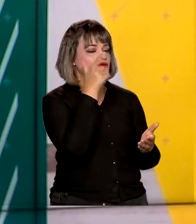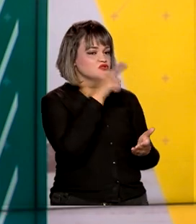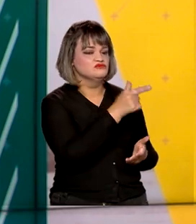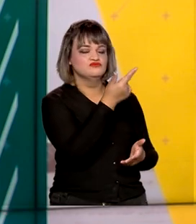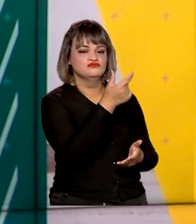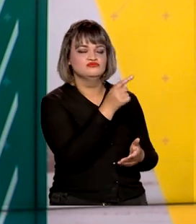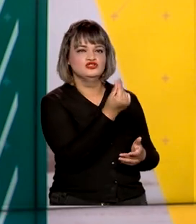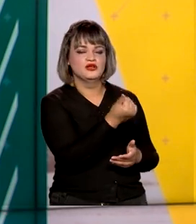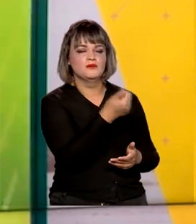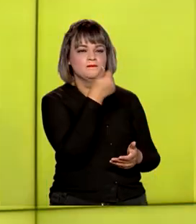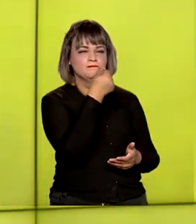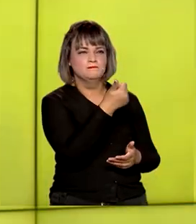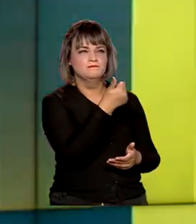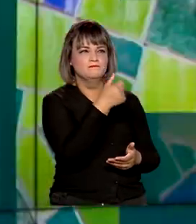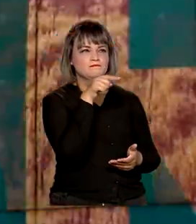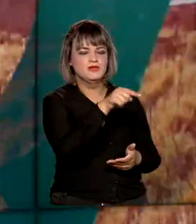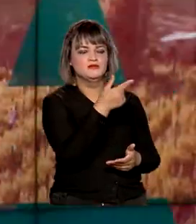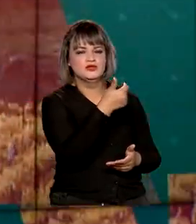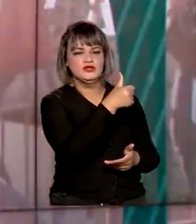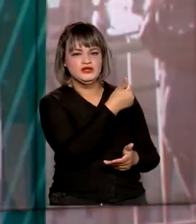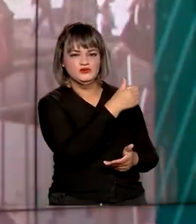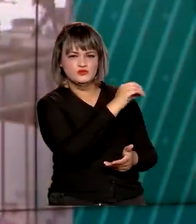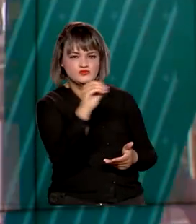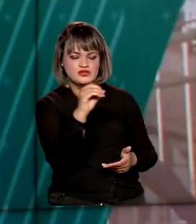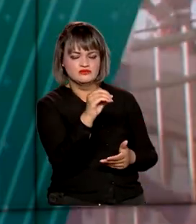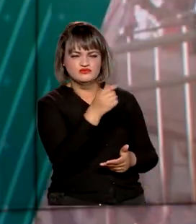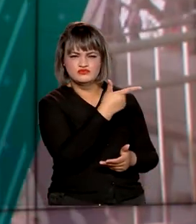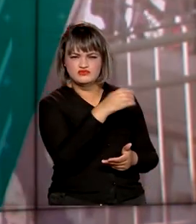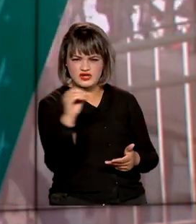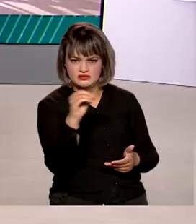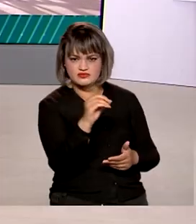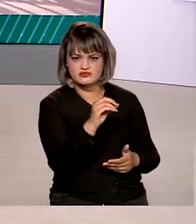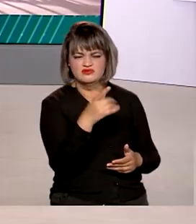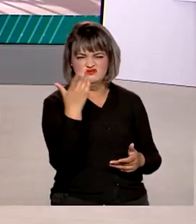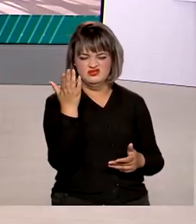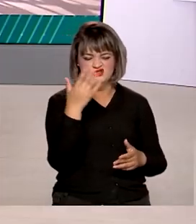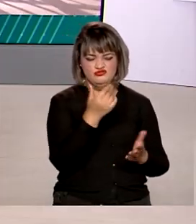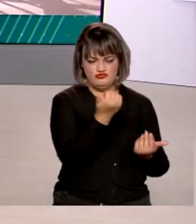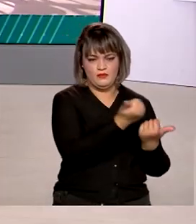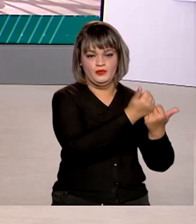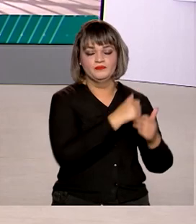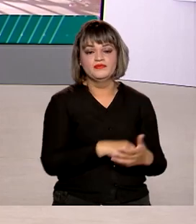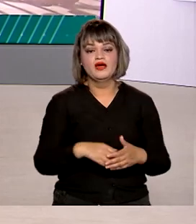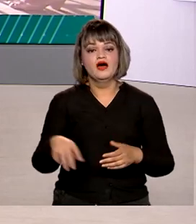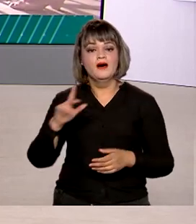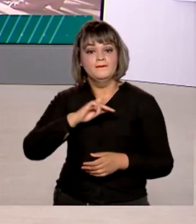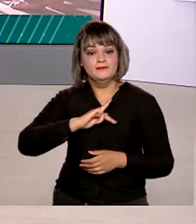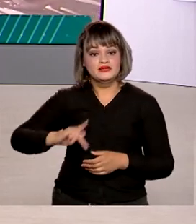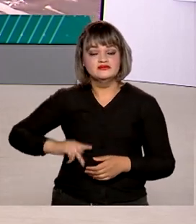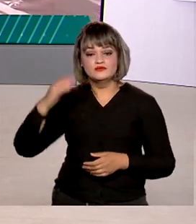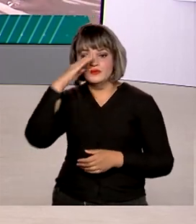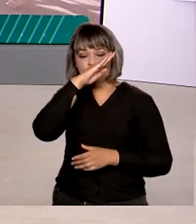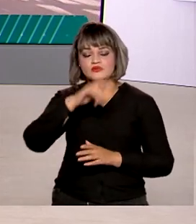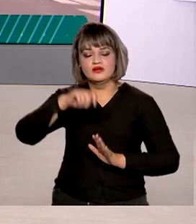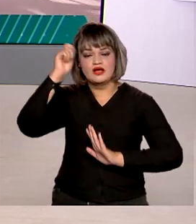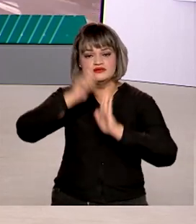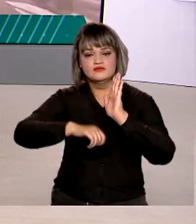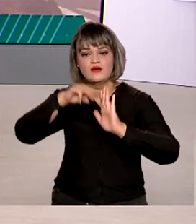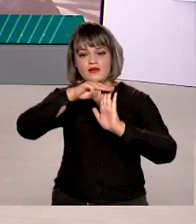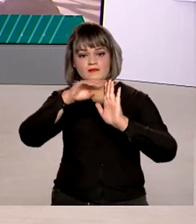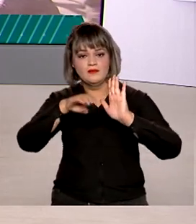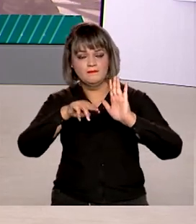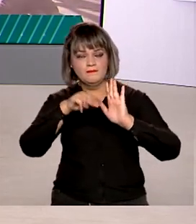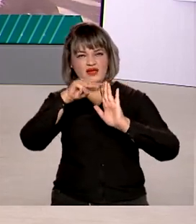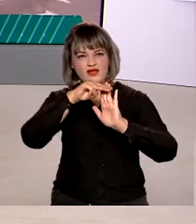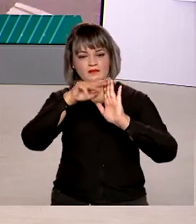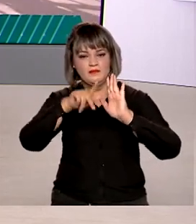reais, duas vezes o valor original dos 600 reais. O presidente Jair Bolsonaro assinou medida provisória com